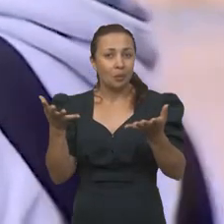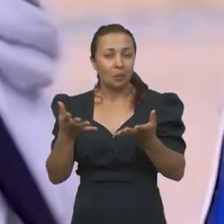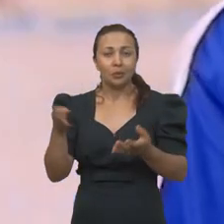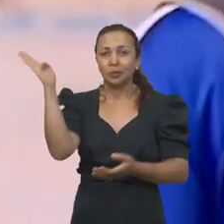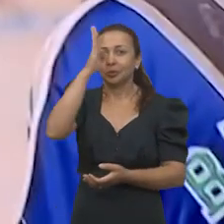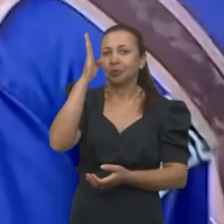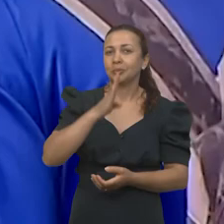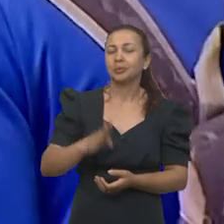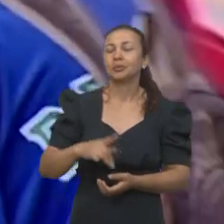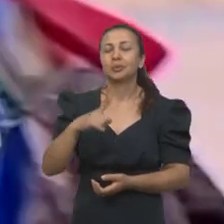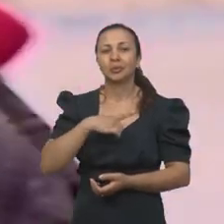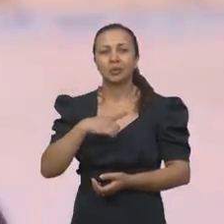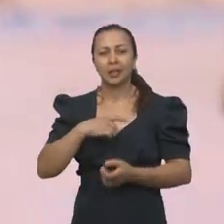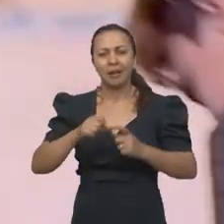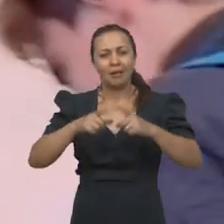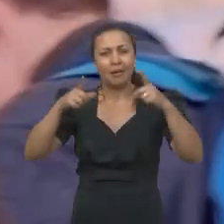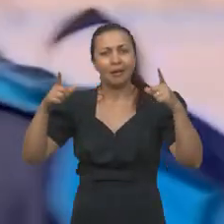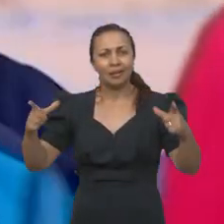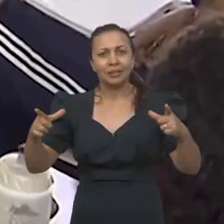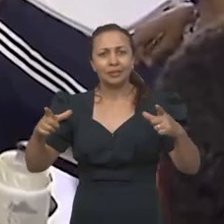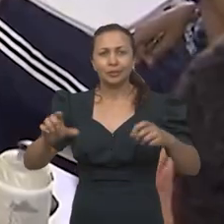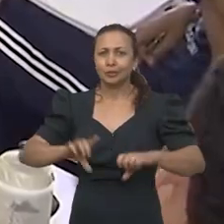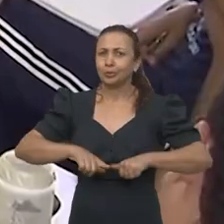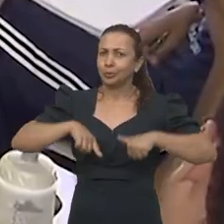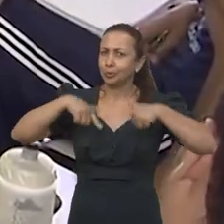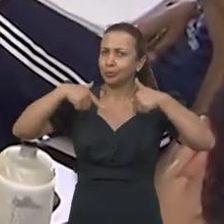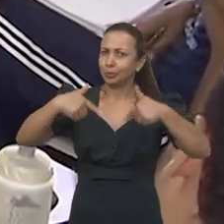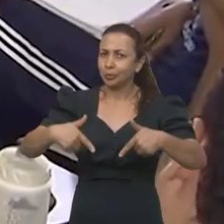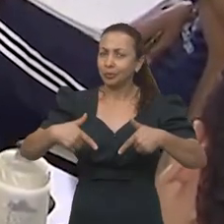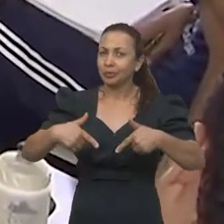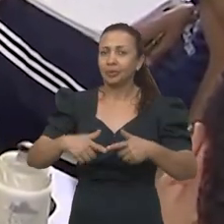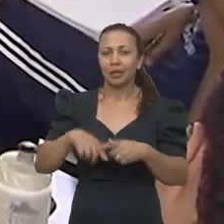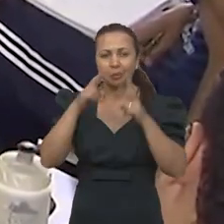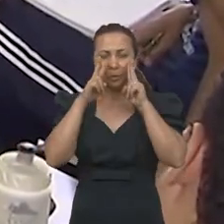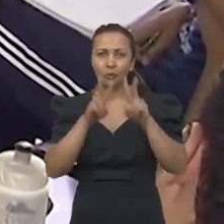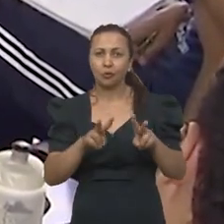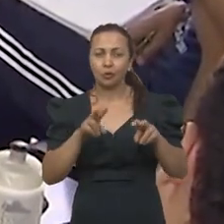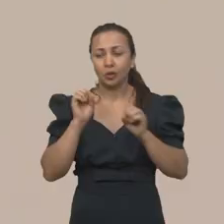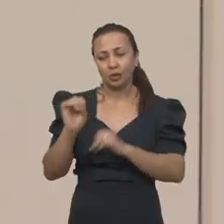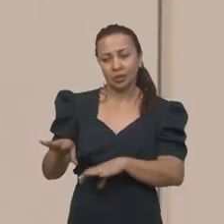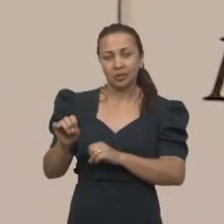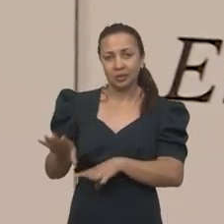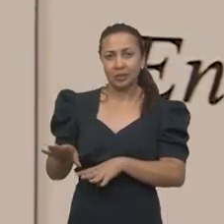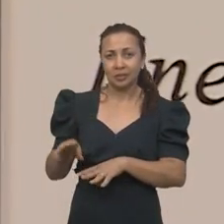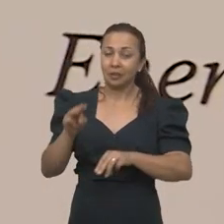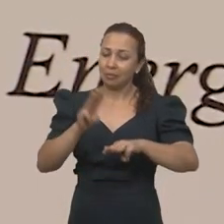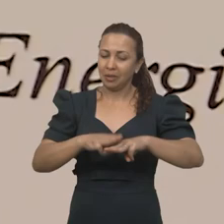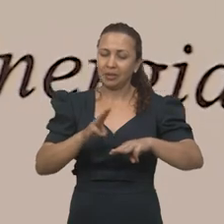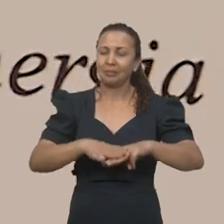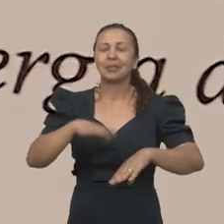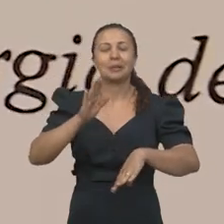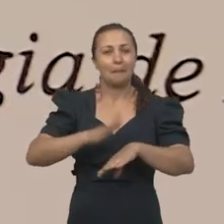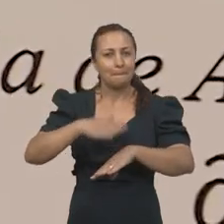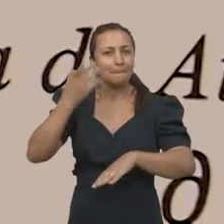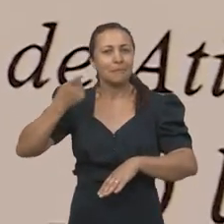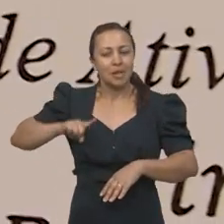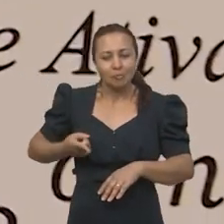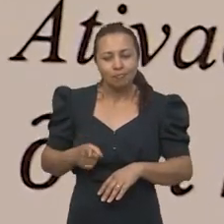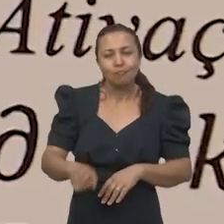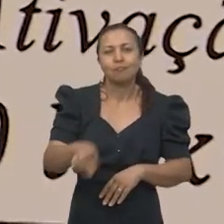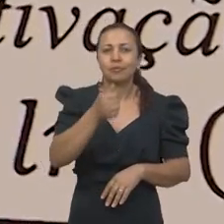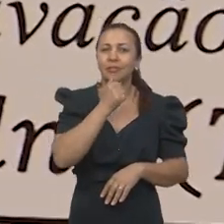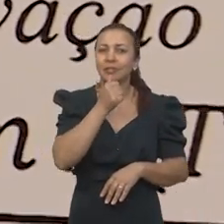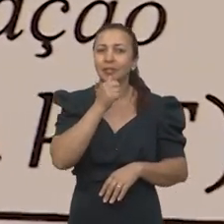Hoje o Brasil tem um grande desafio do ponto de vista educacional e na matemática um desafio maior ainda.